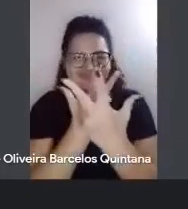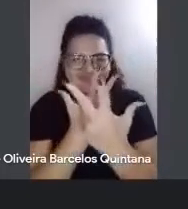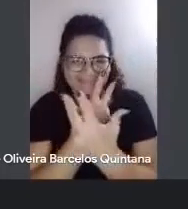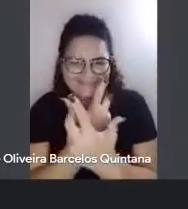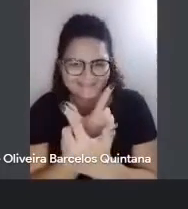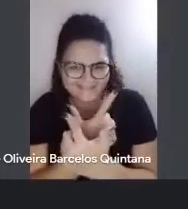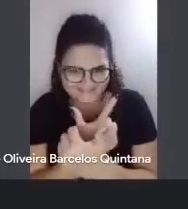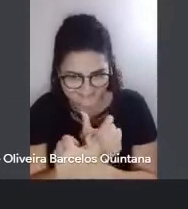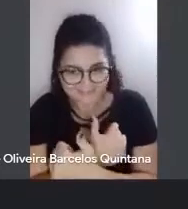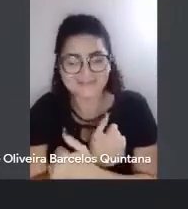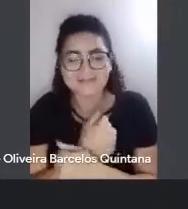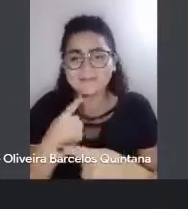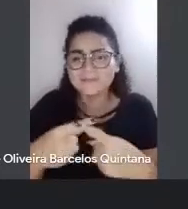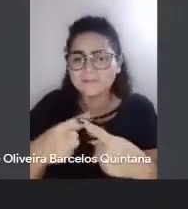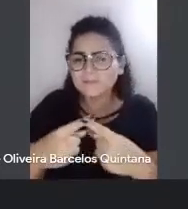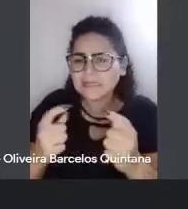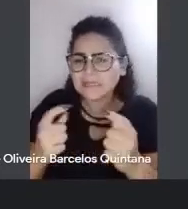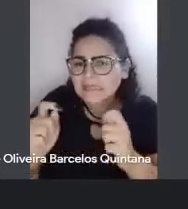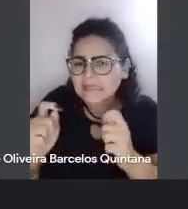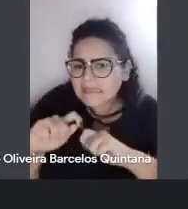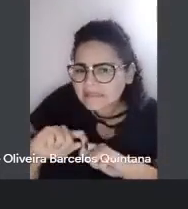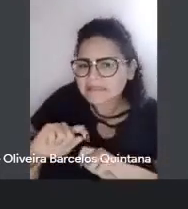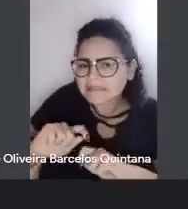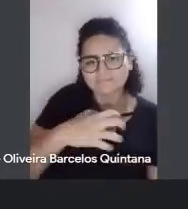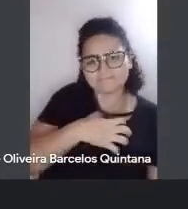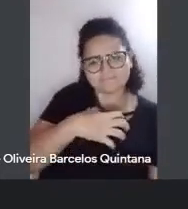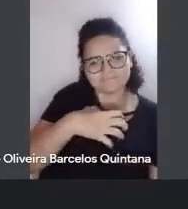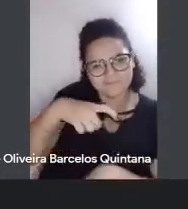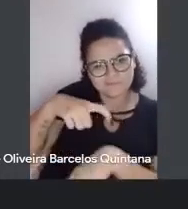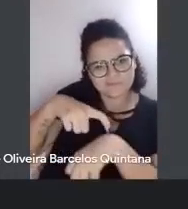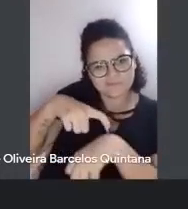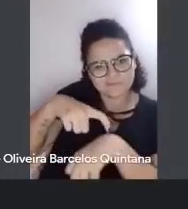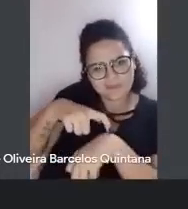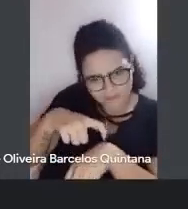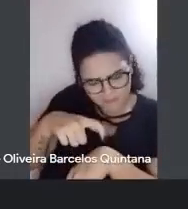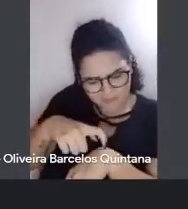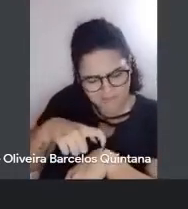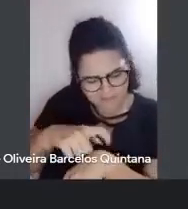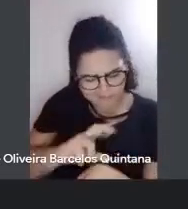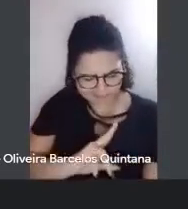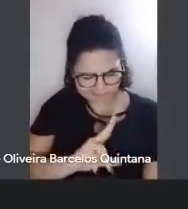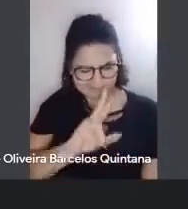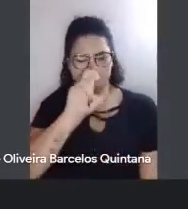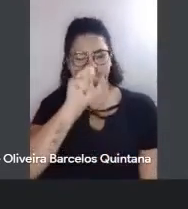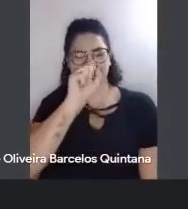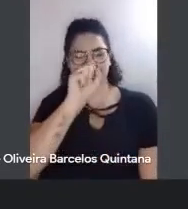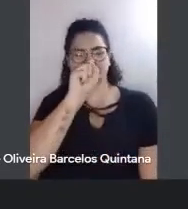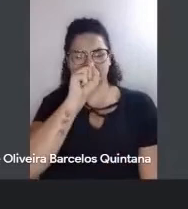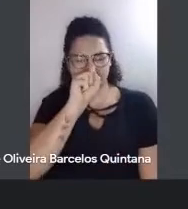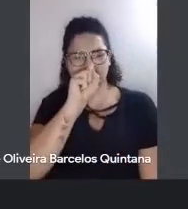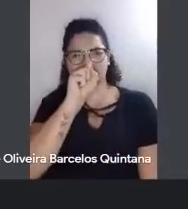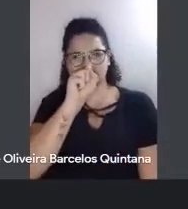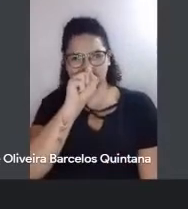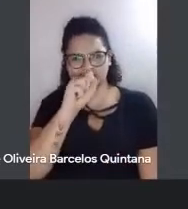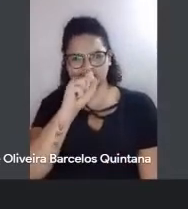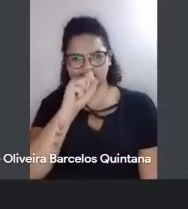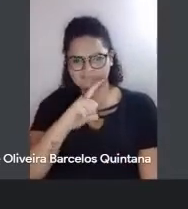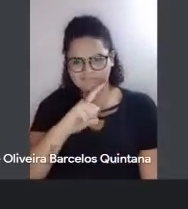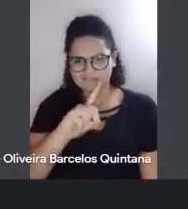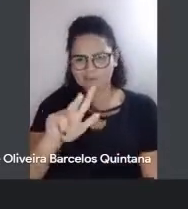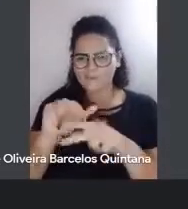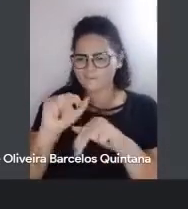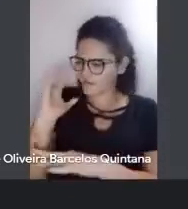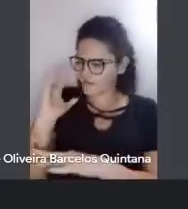onde vem beber o tapir, estacando o momento no seu trote brutal, inflexivelmente retilíneo pela caatinga,